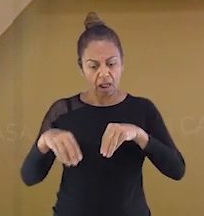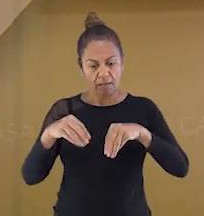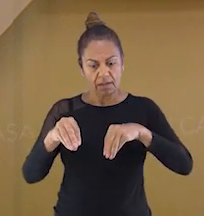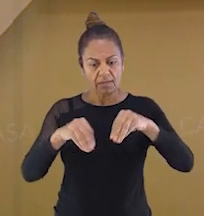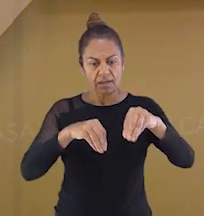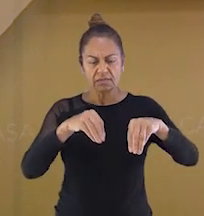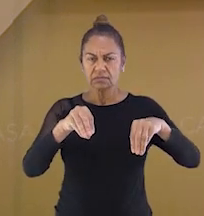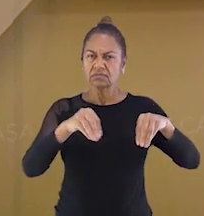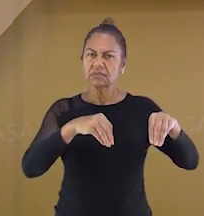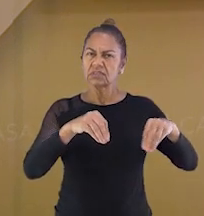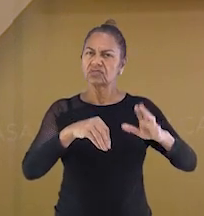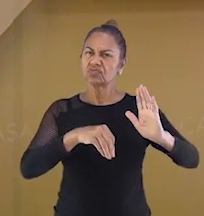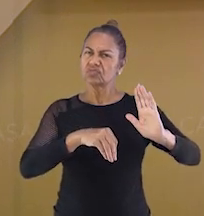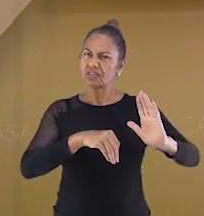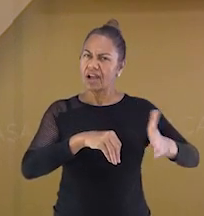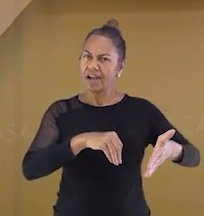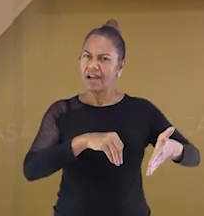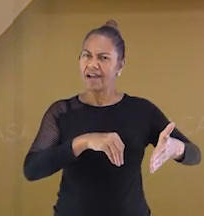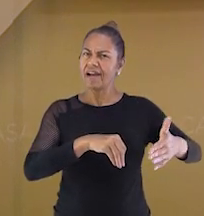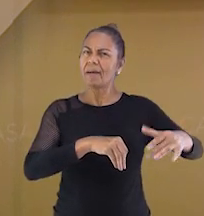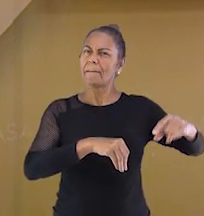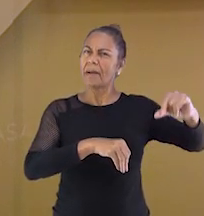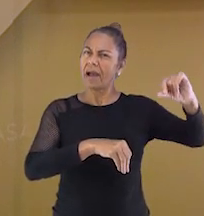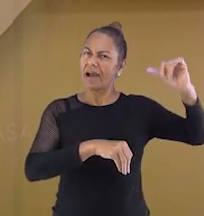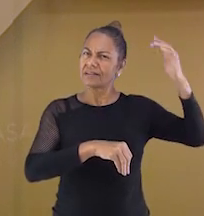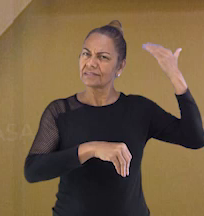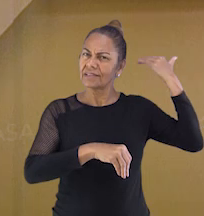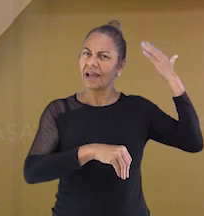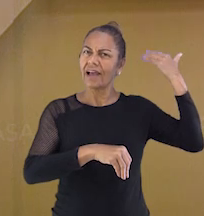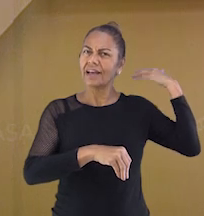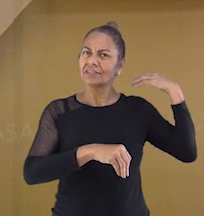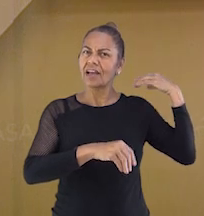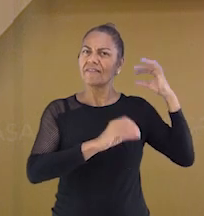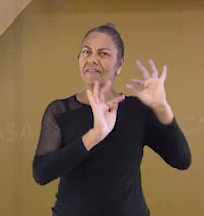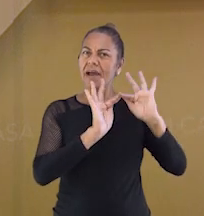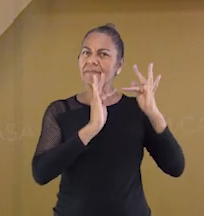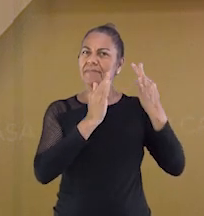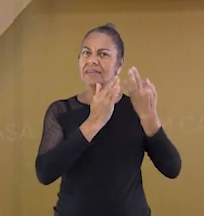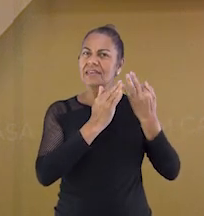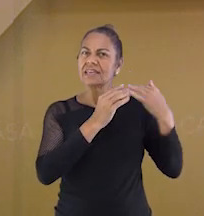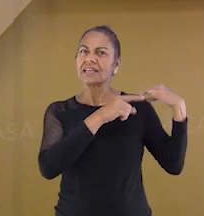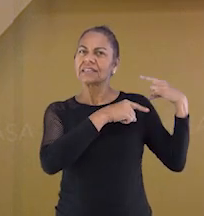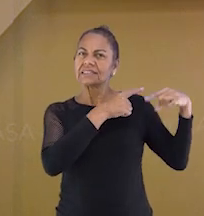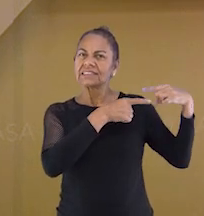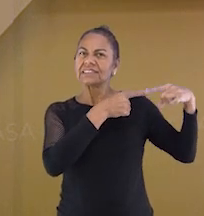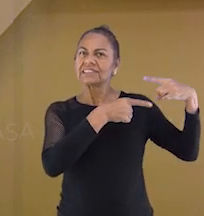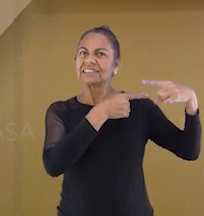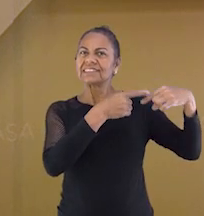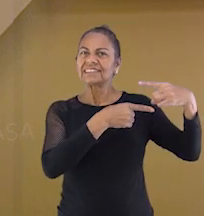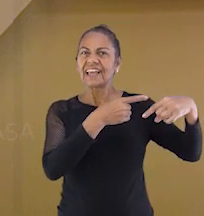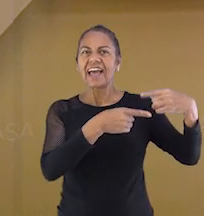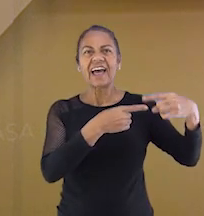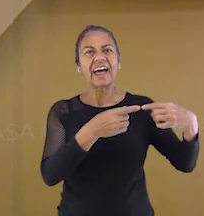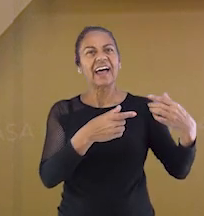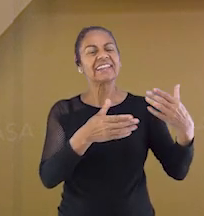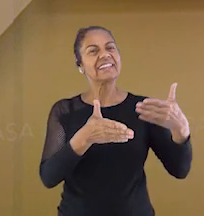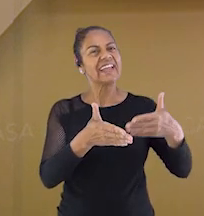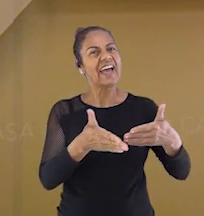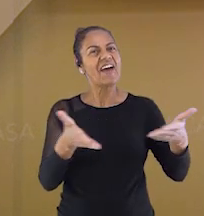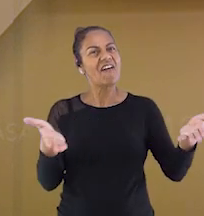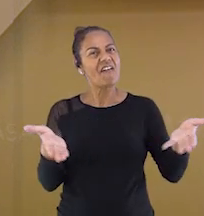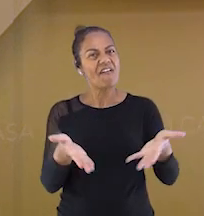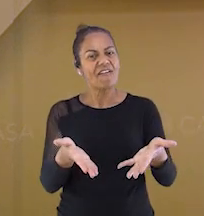para filhos? Ah, em um mesmo jogo, pode ter nome diferente, dependendo do local